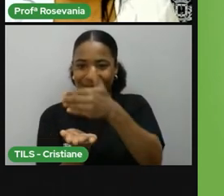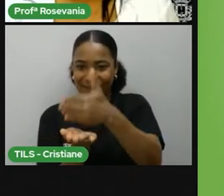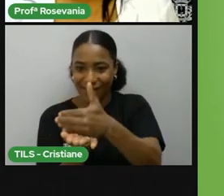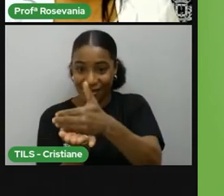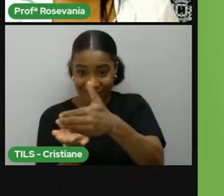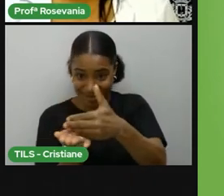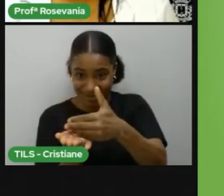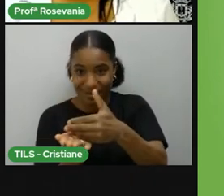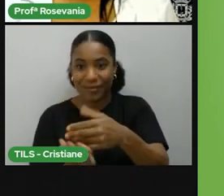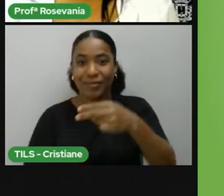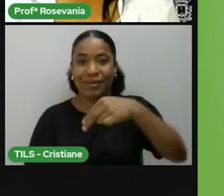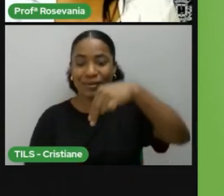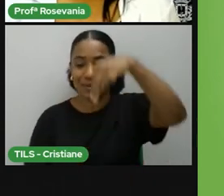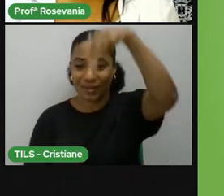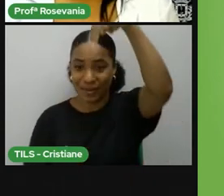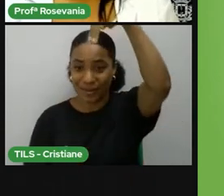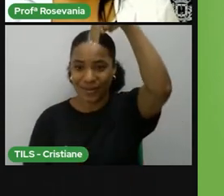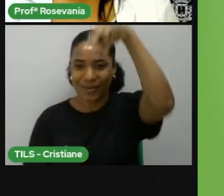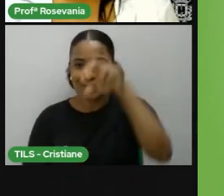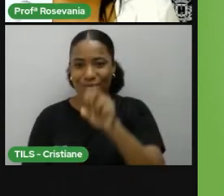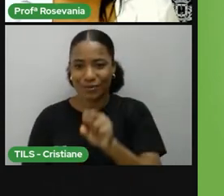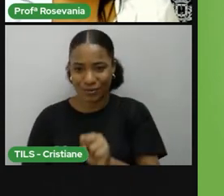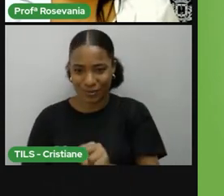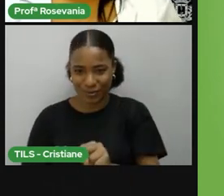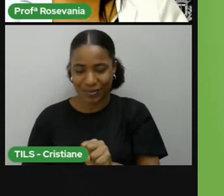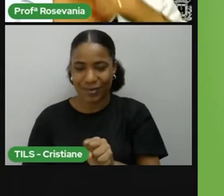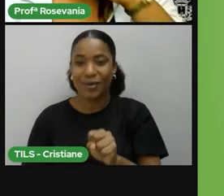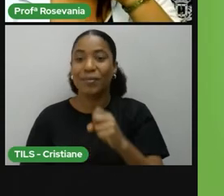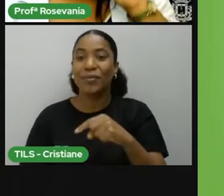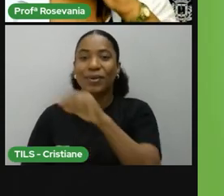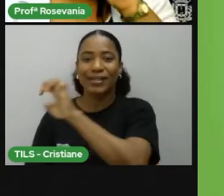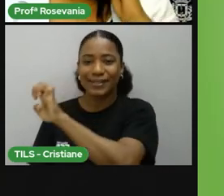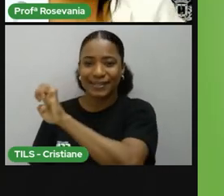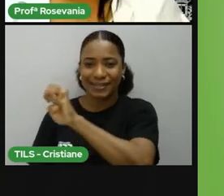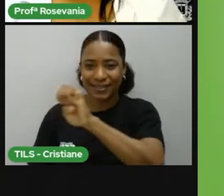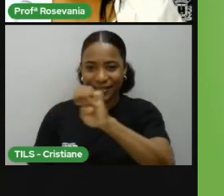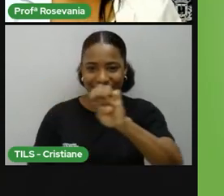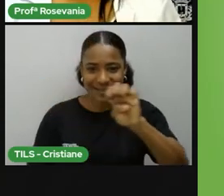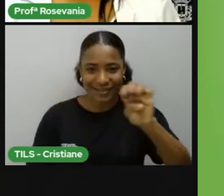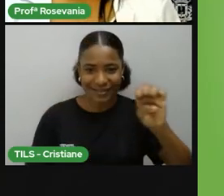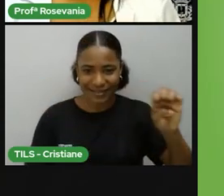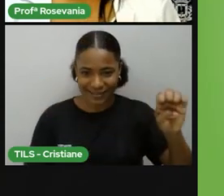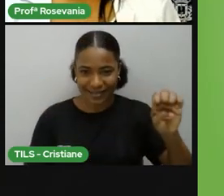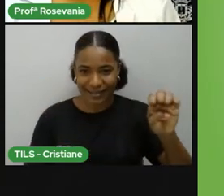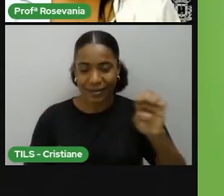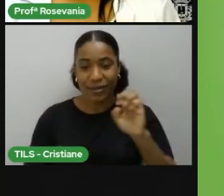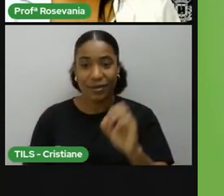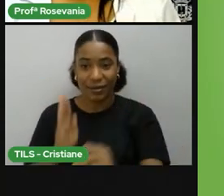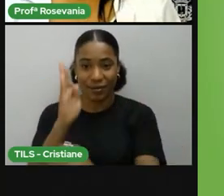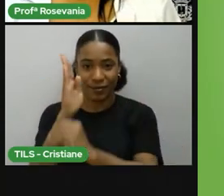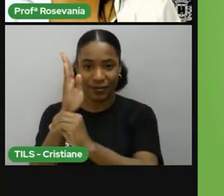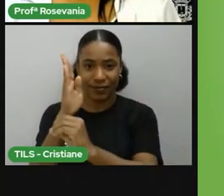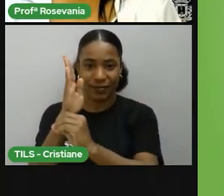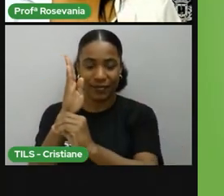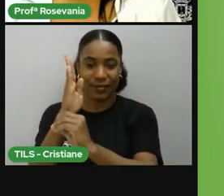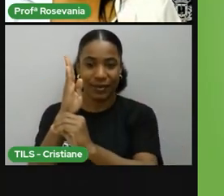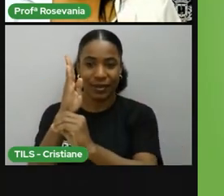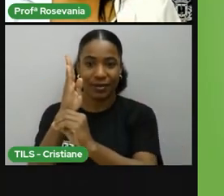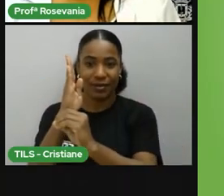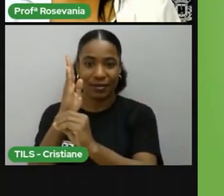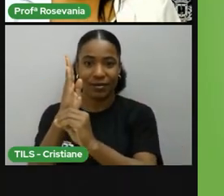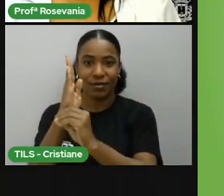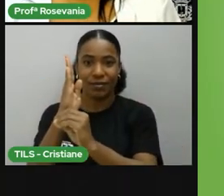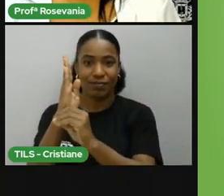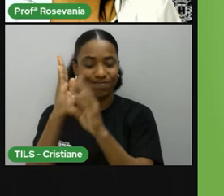tempo, você indo visitar esse marco zero que a gente tem aqui no território brasileiro. É um monumento enorme e ele marca